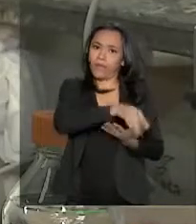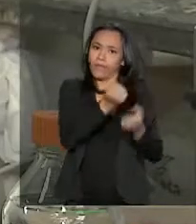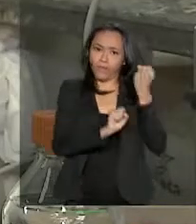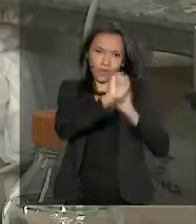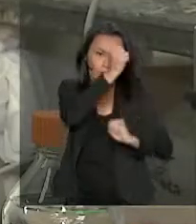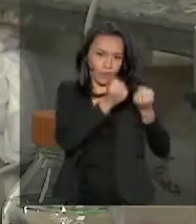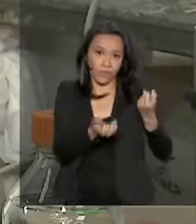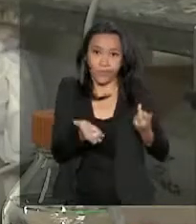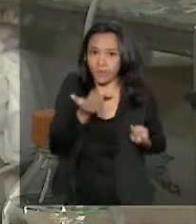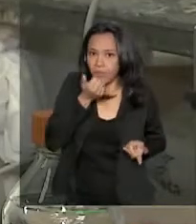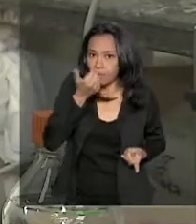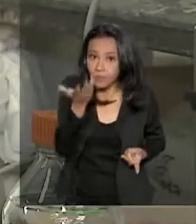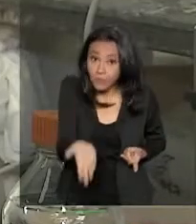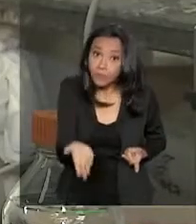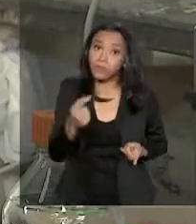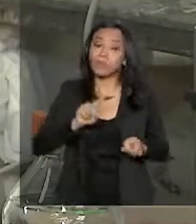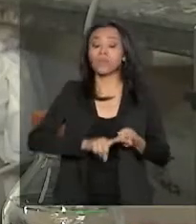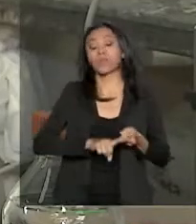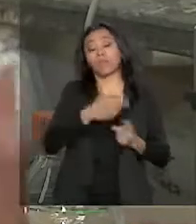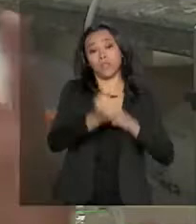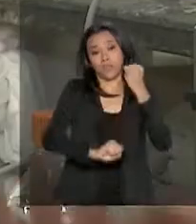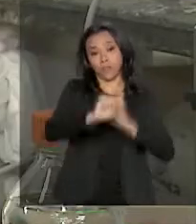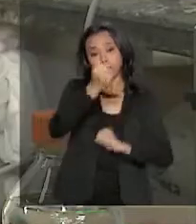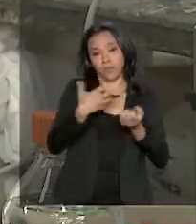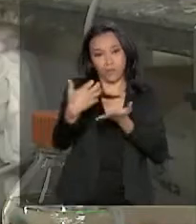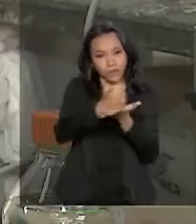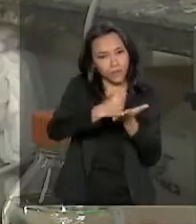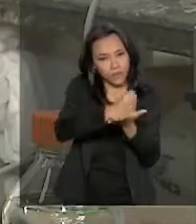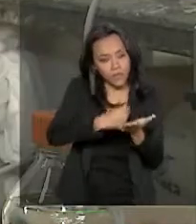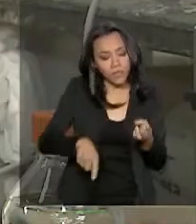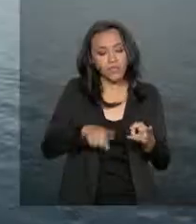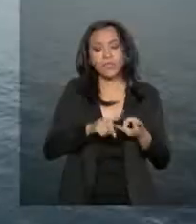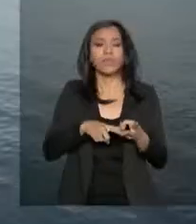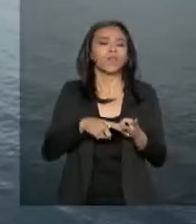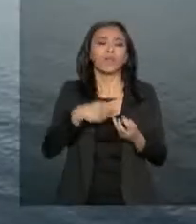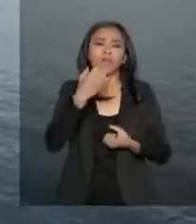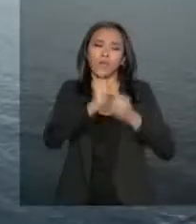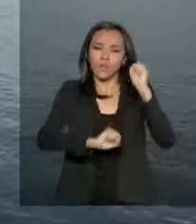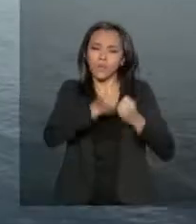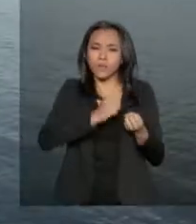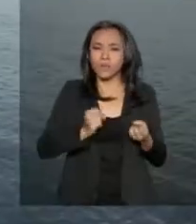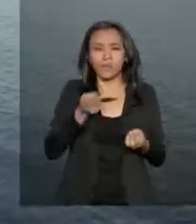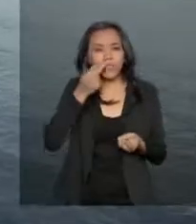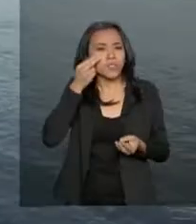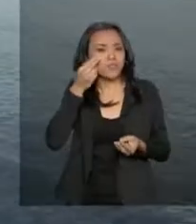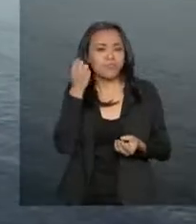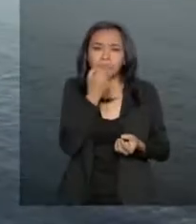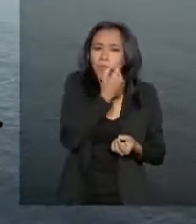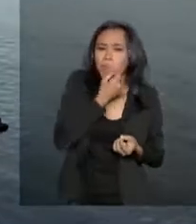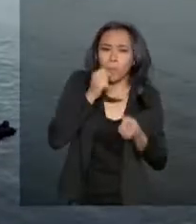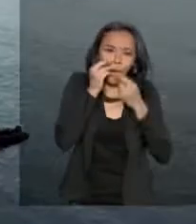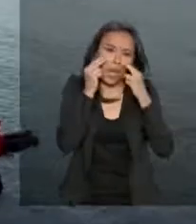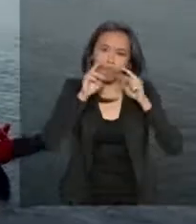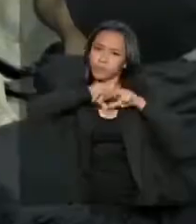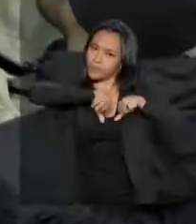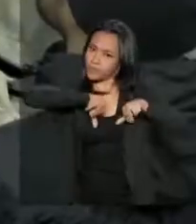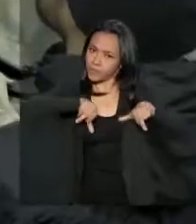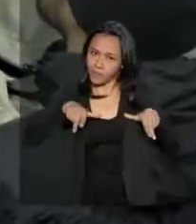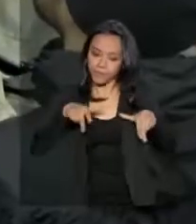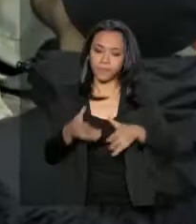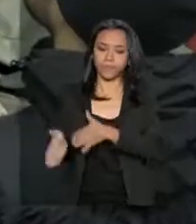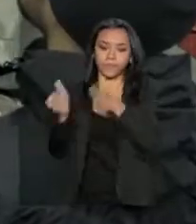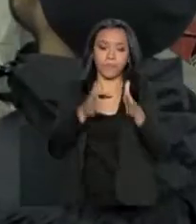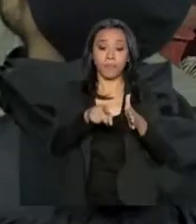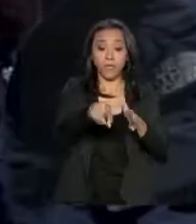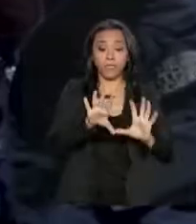alimentícia, indústria farmacêutica, indústria de cosmético. No outro navio que integra o Programa Antártico, esse